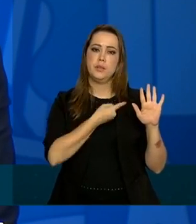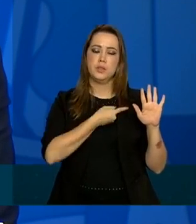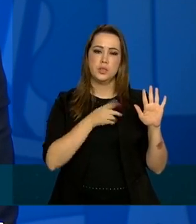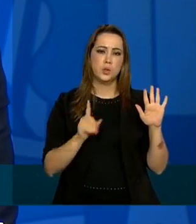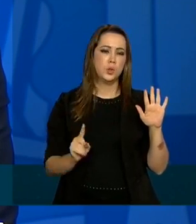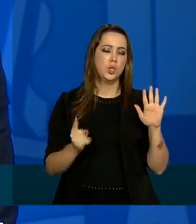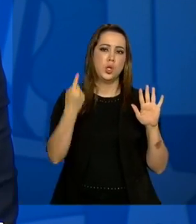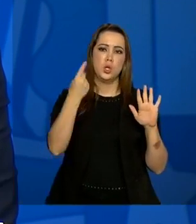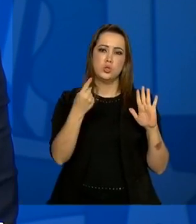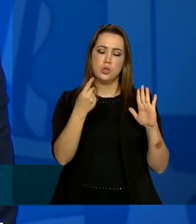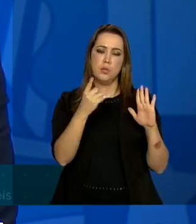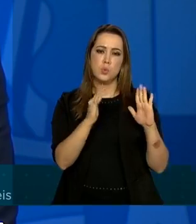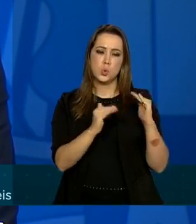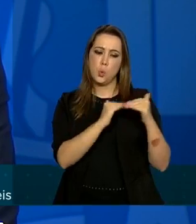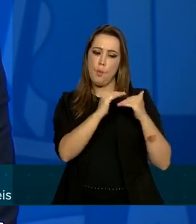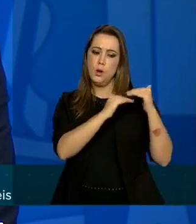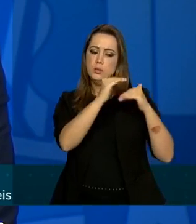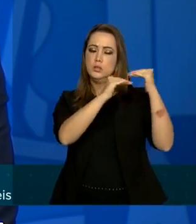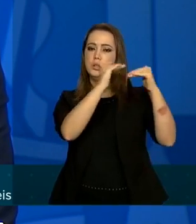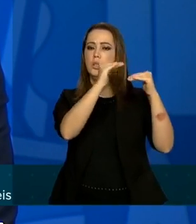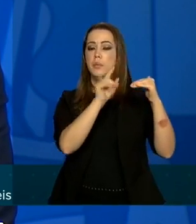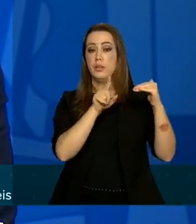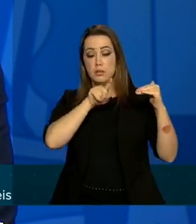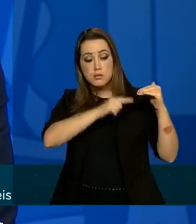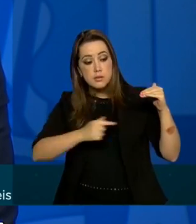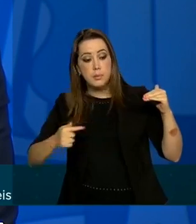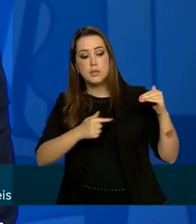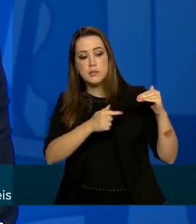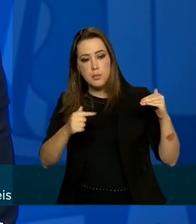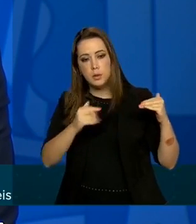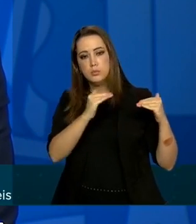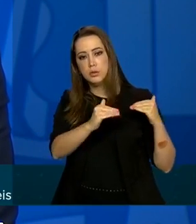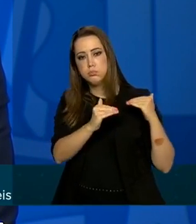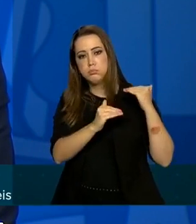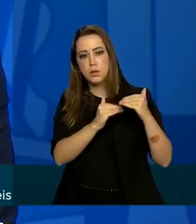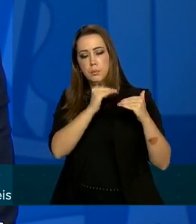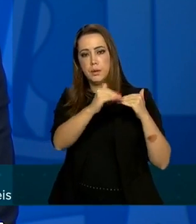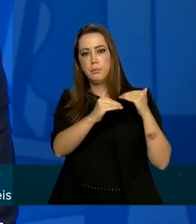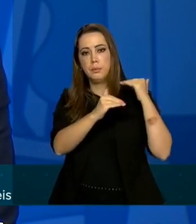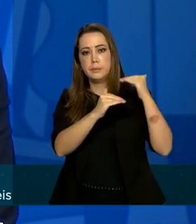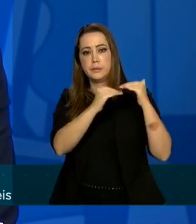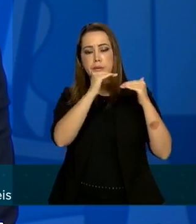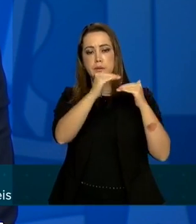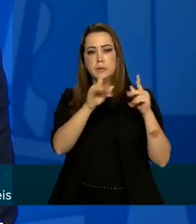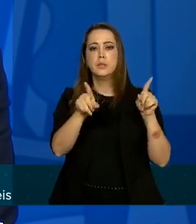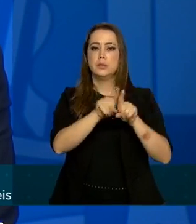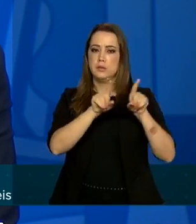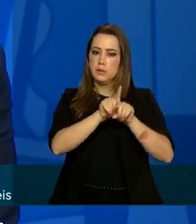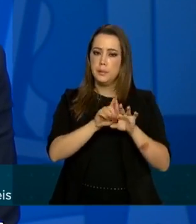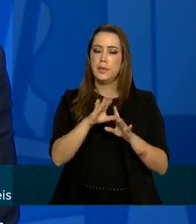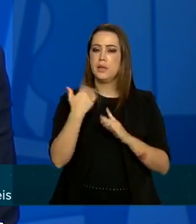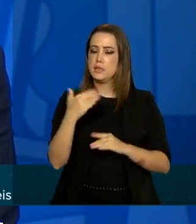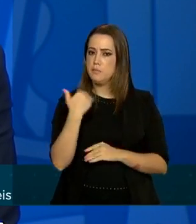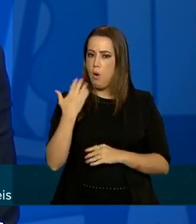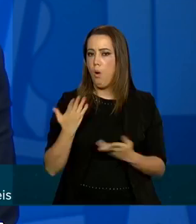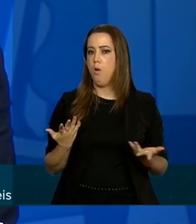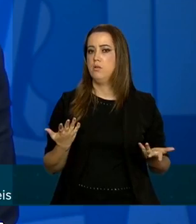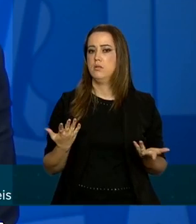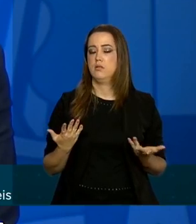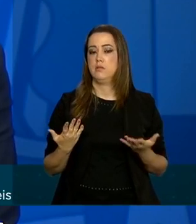num aumento no número de casos semana após semana também no aumento nos óbitos confirmados semana